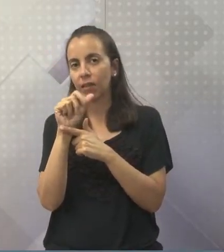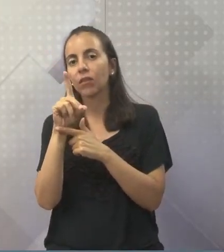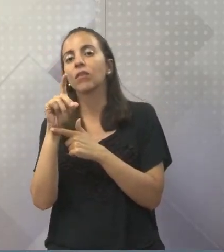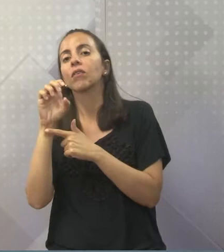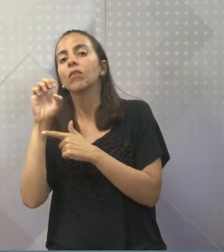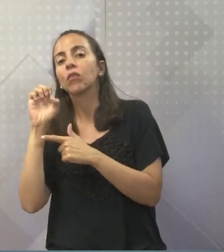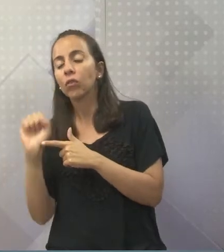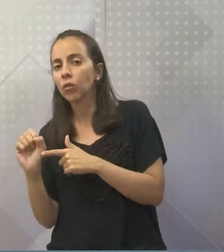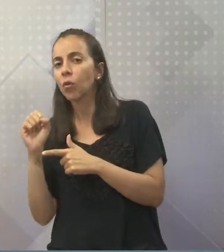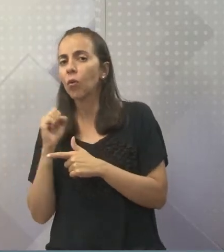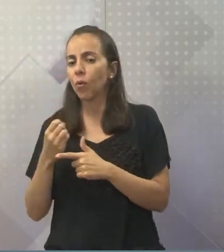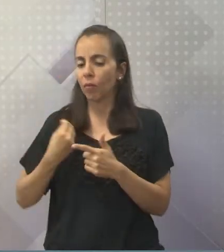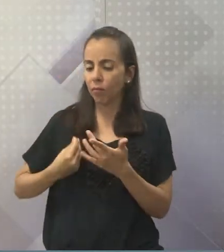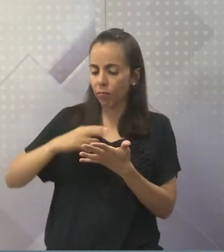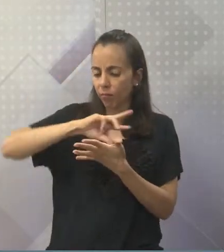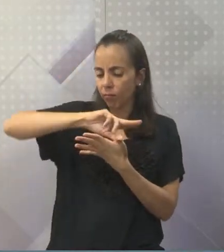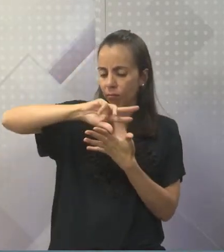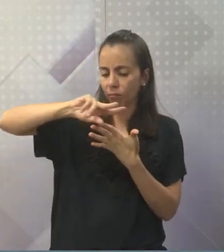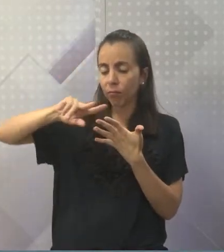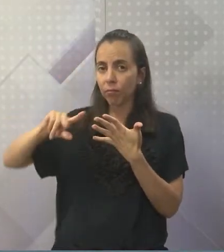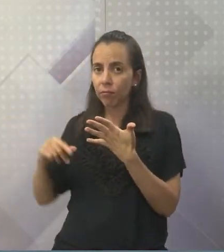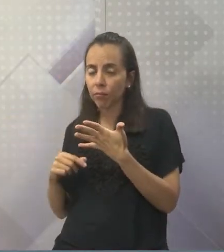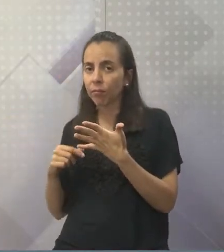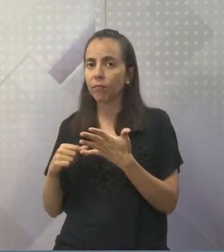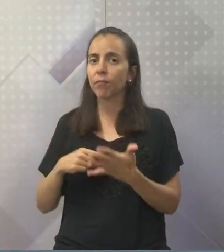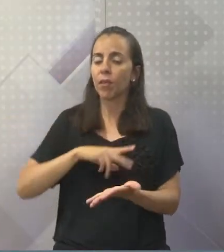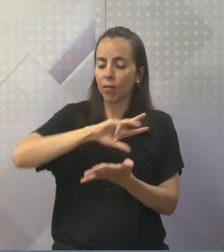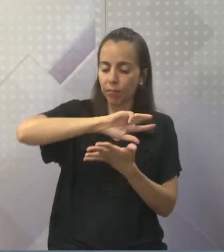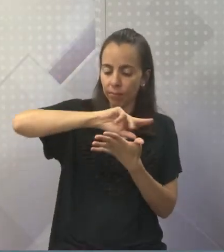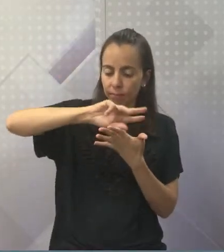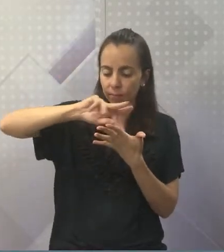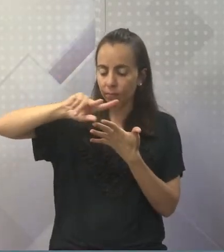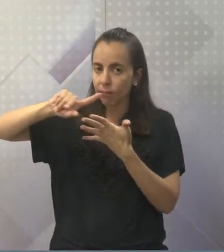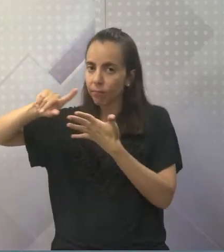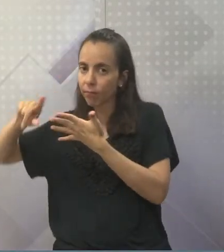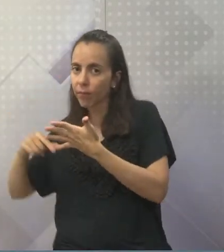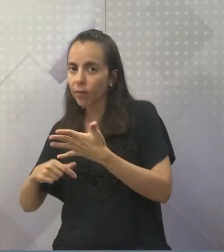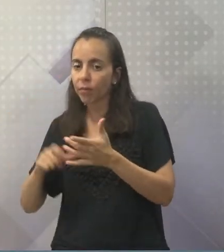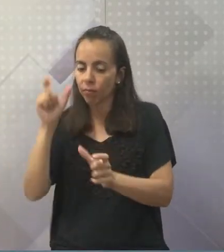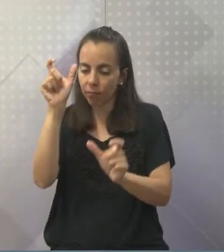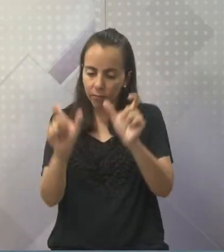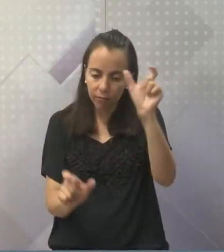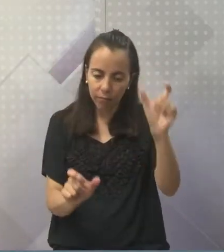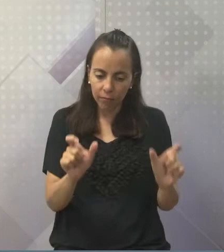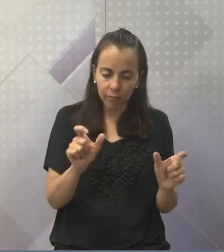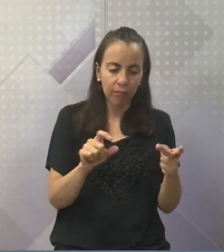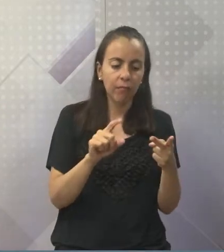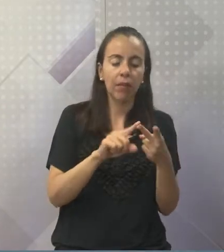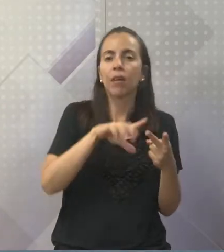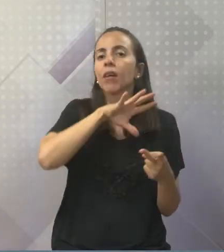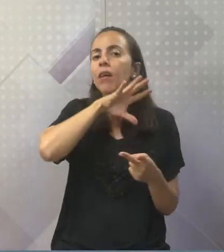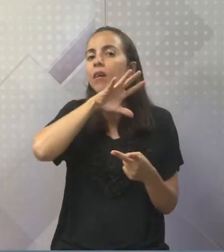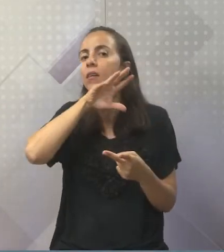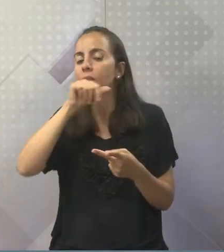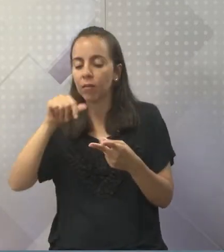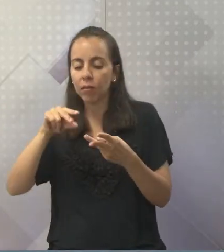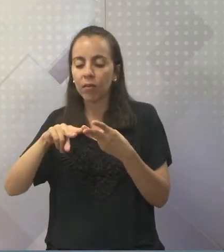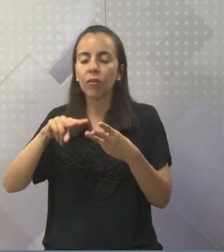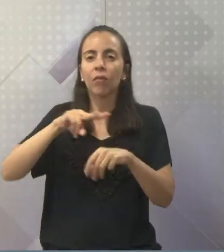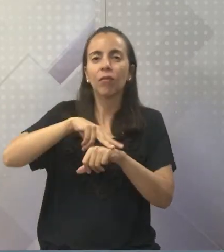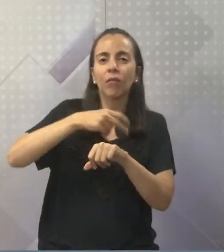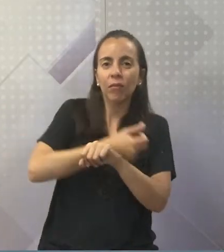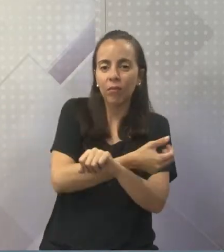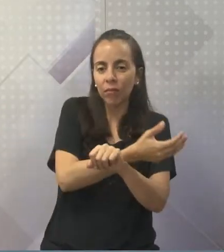professor, o que é isso? A diversidade de seres vivos, os diferentes seres